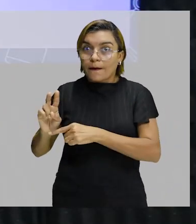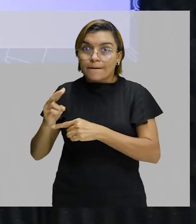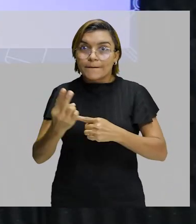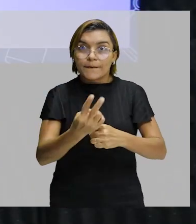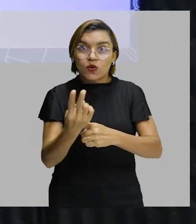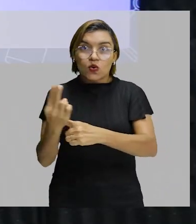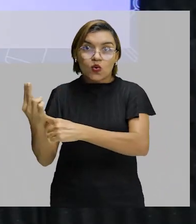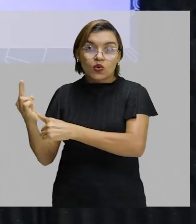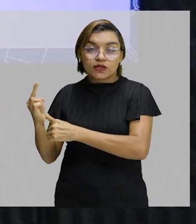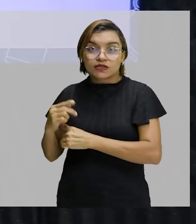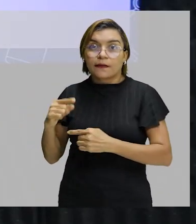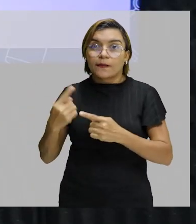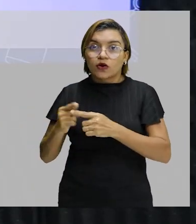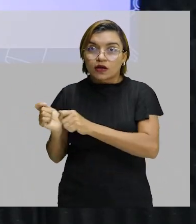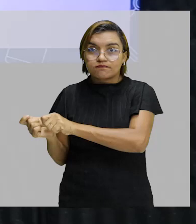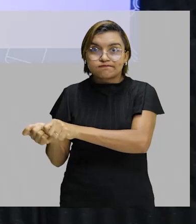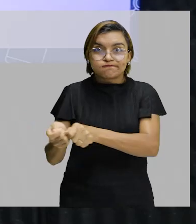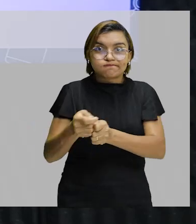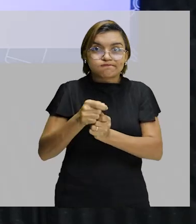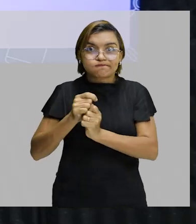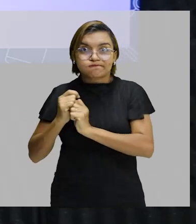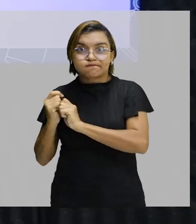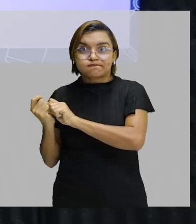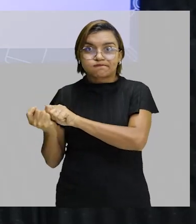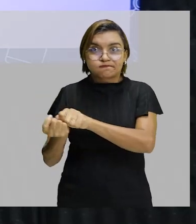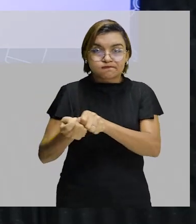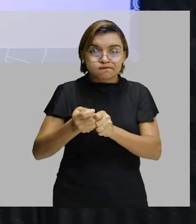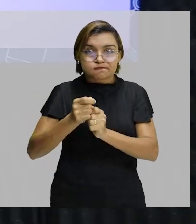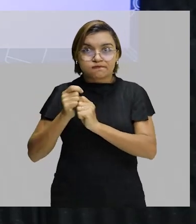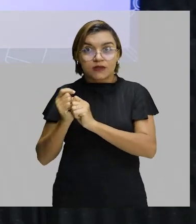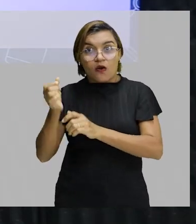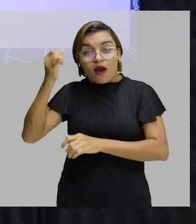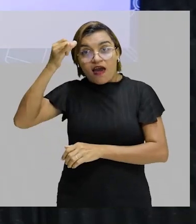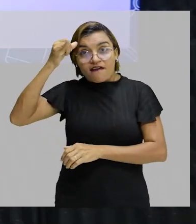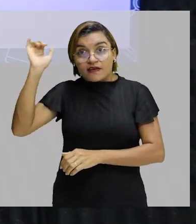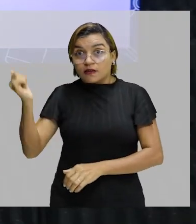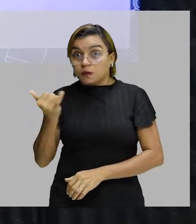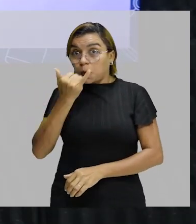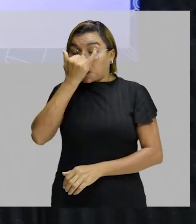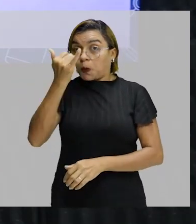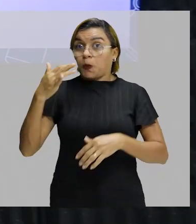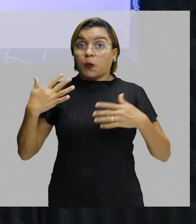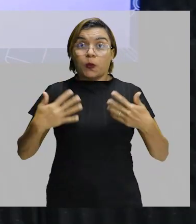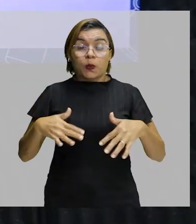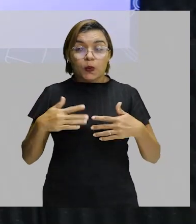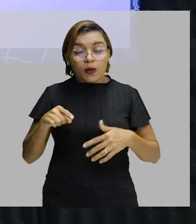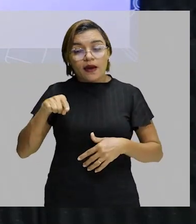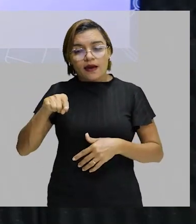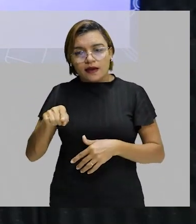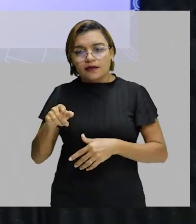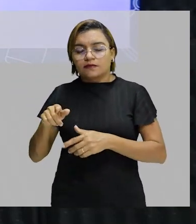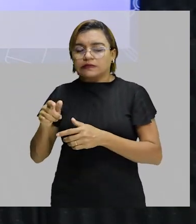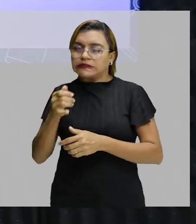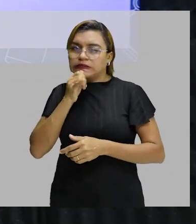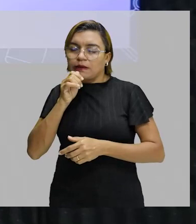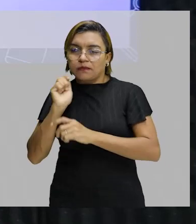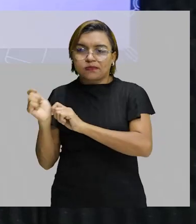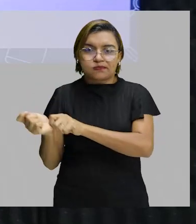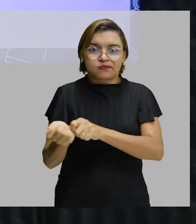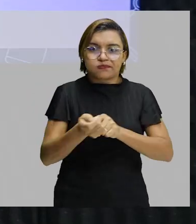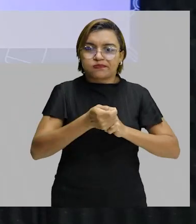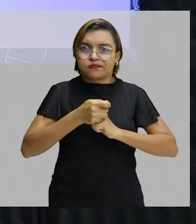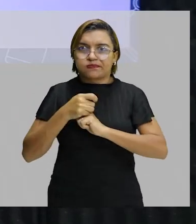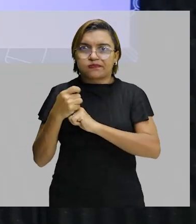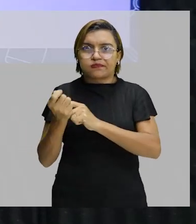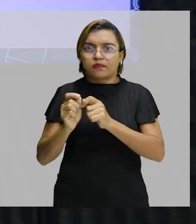esse lançamento do martelo. Então, para evitar qualquer tipo de acidente, esse atleta lance de repente esse